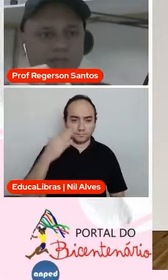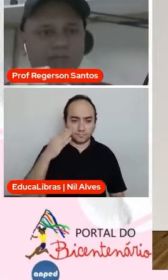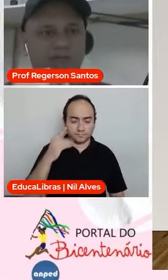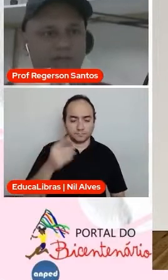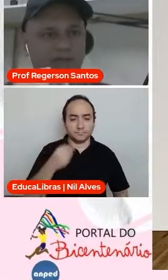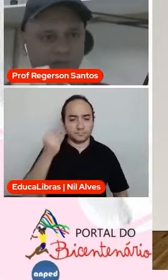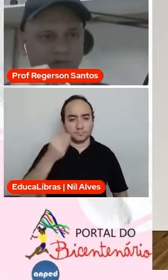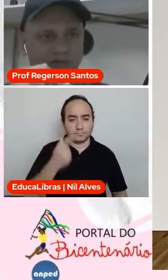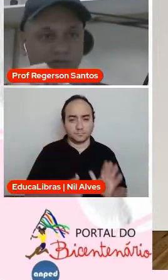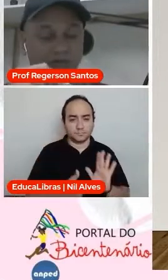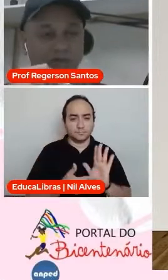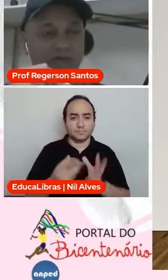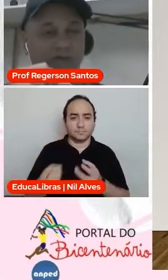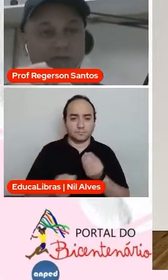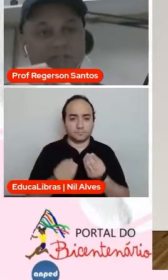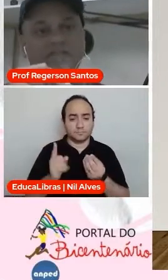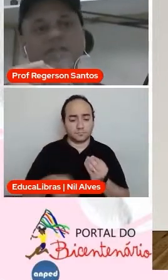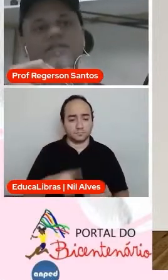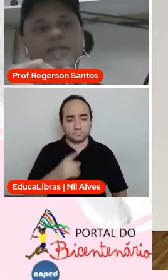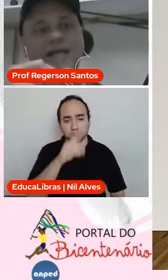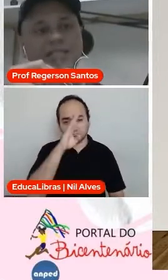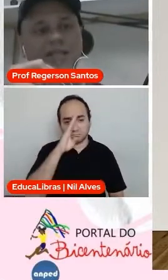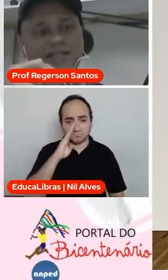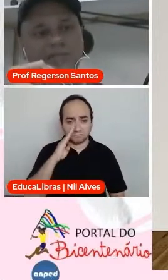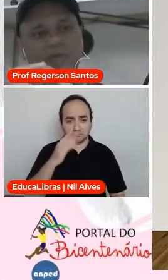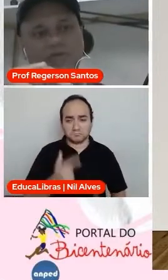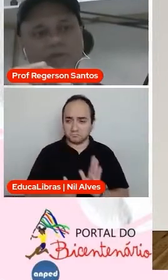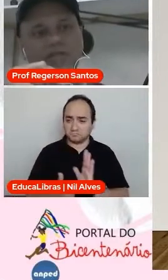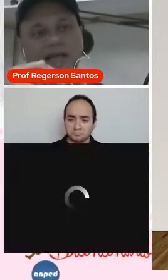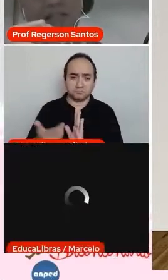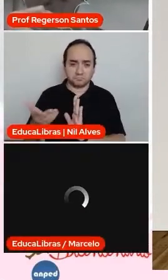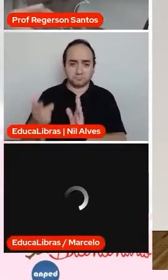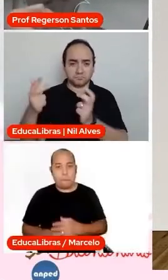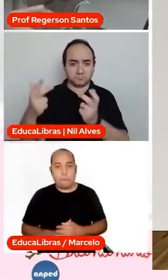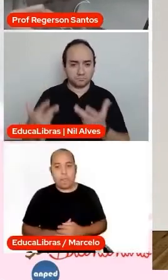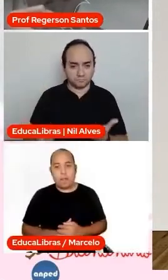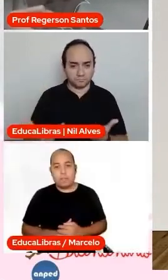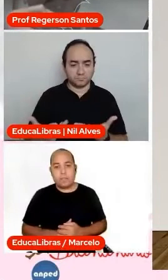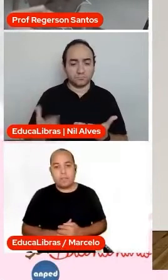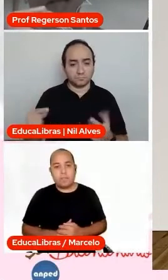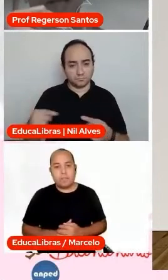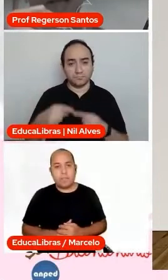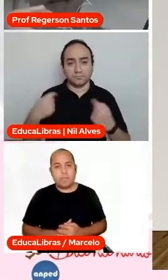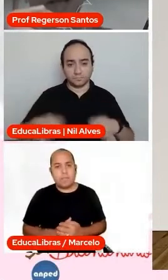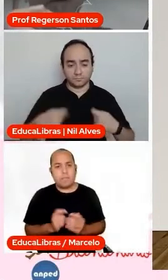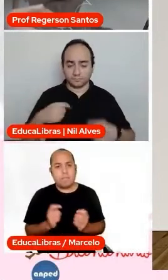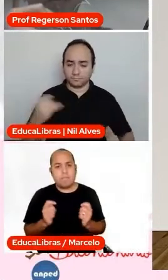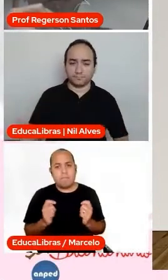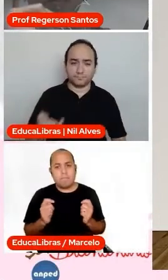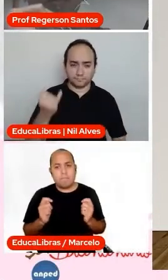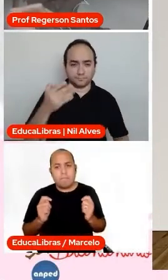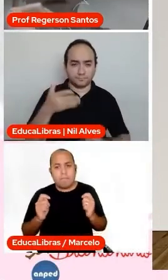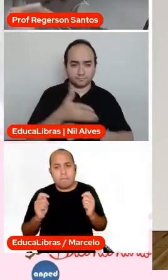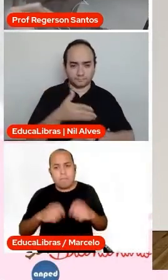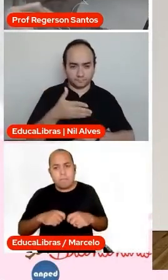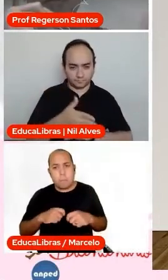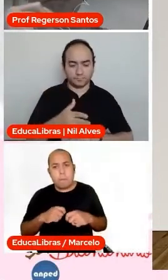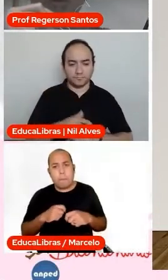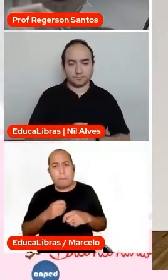transporte é 100% gratuito. Então, olha que coisa fantástica essa possibilidade de acessar outros